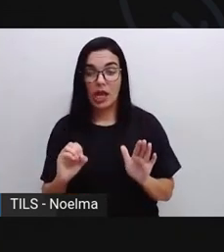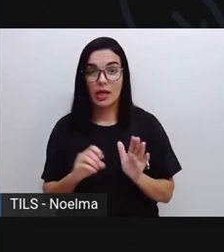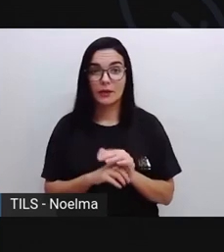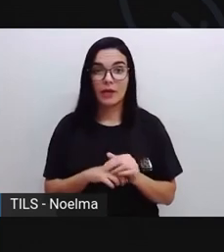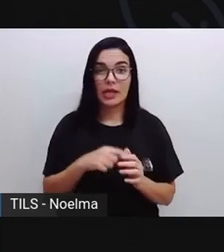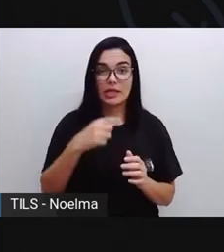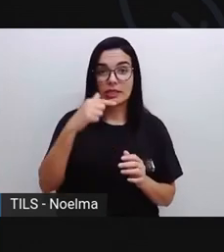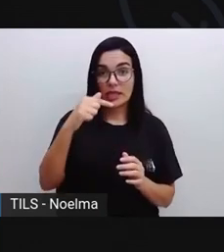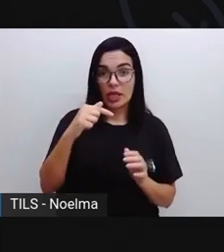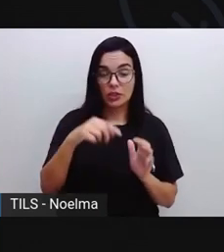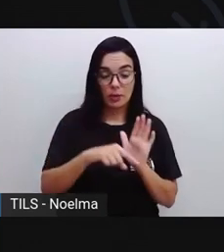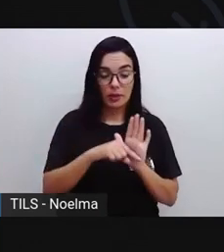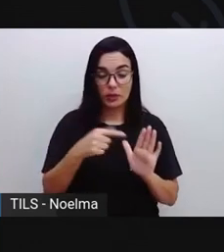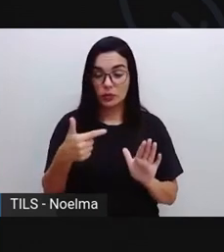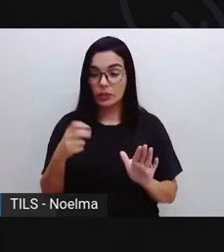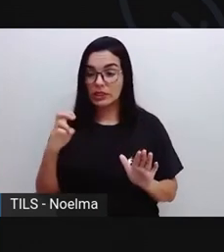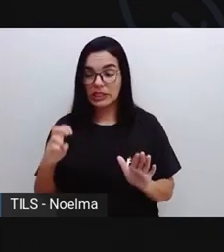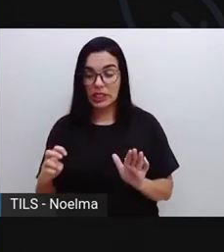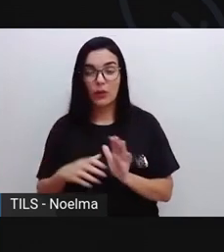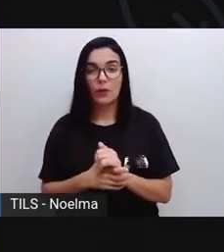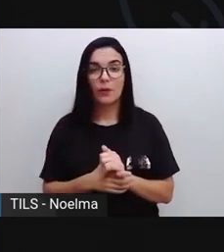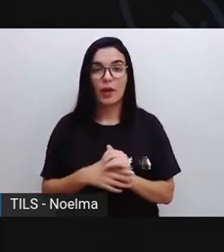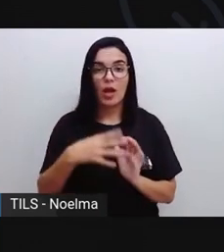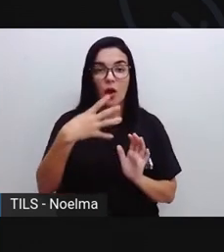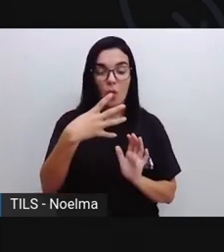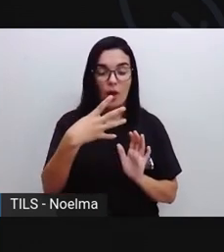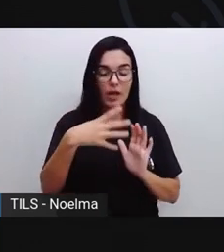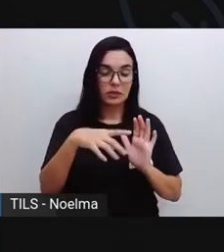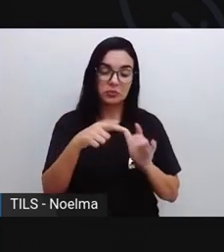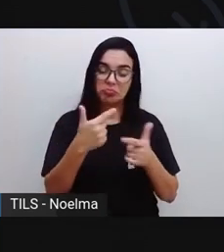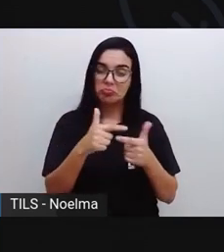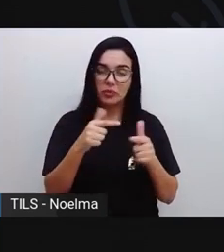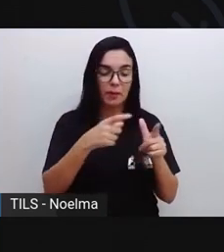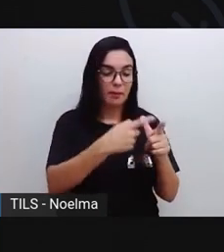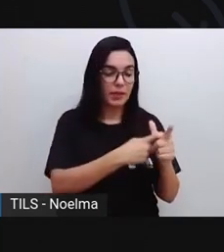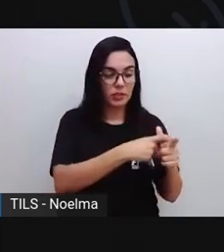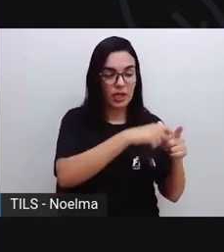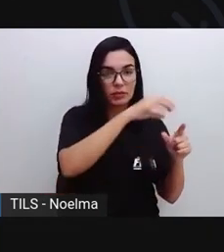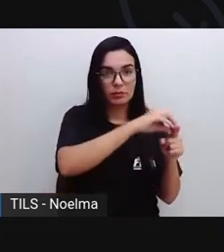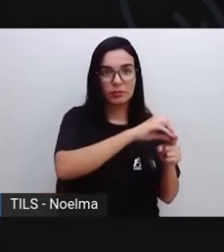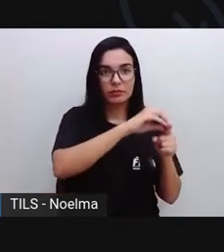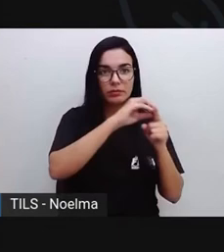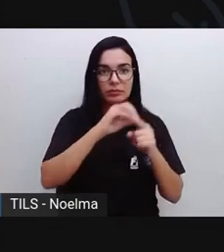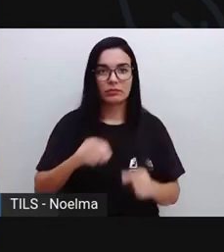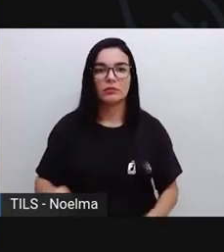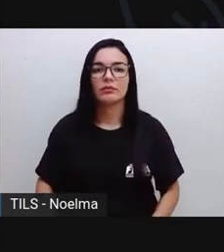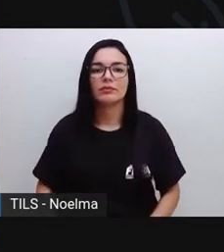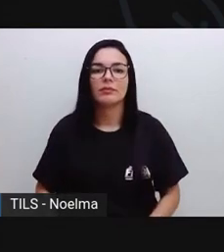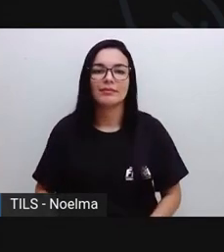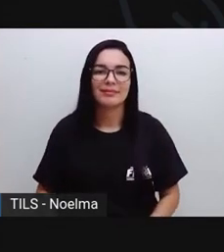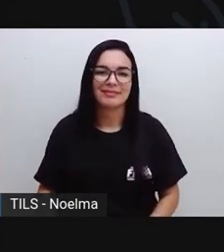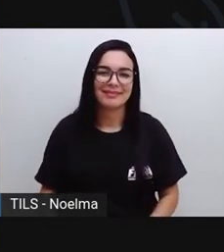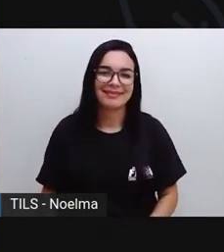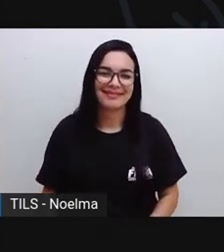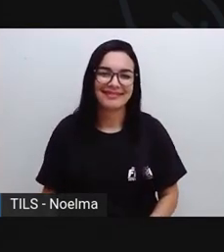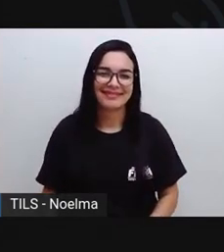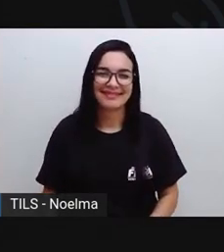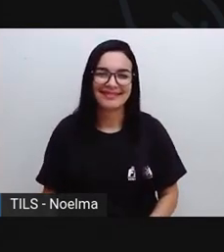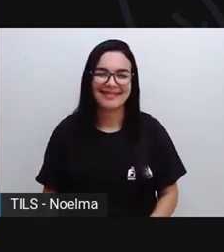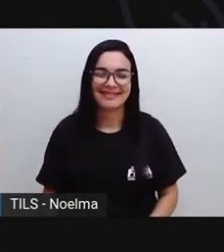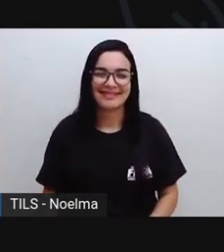7 tira 2, 5. 4 não pode. Ah, não. Vou ter que fazer de novo.